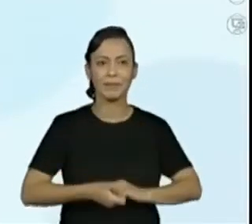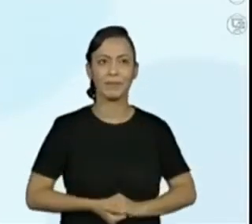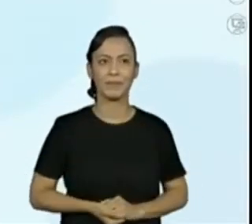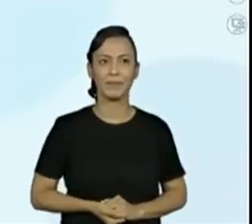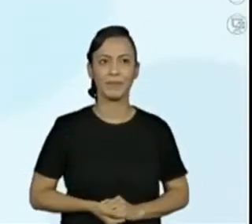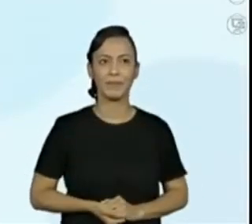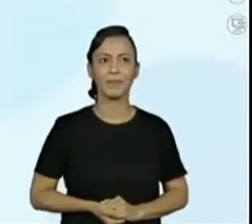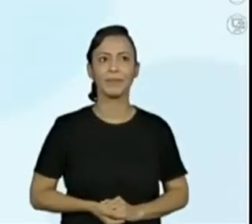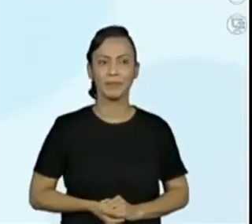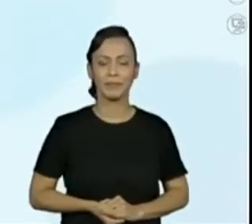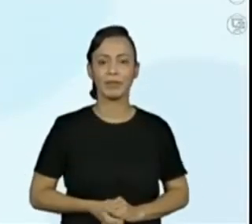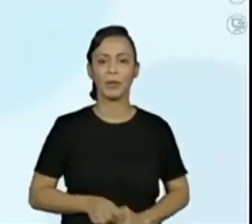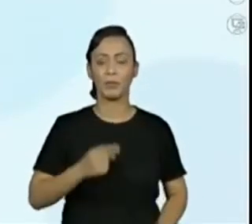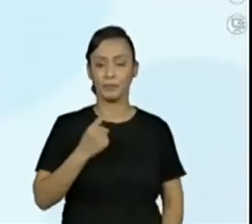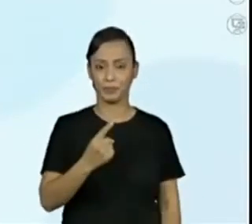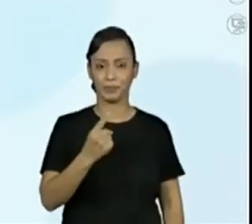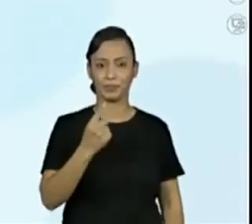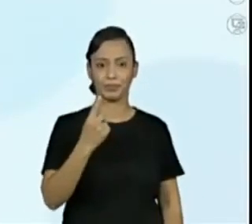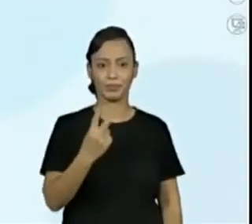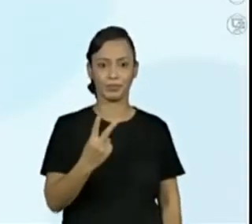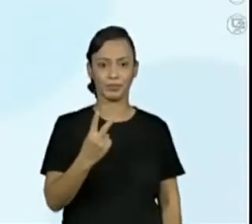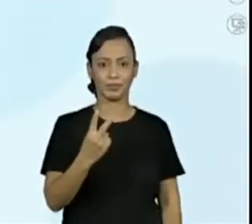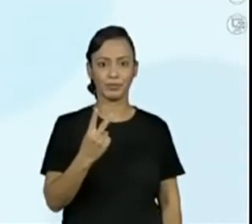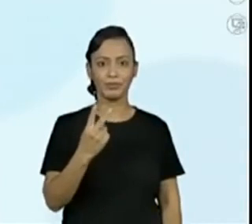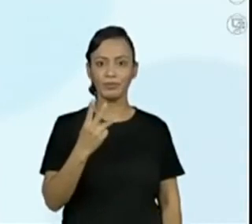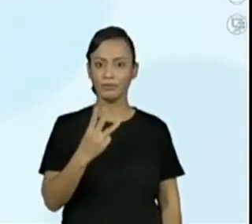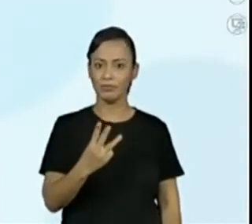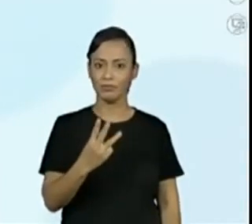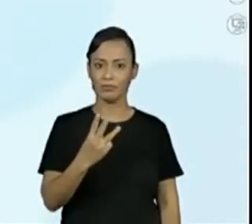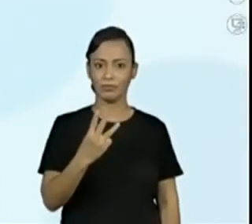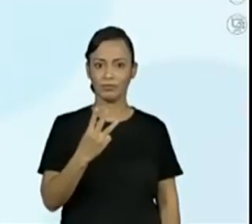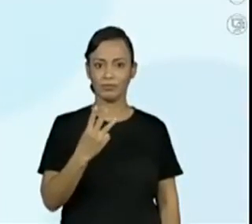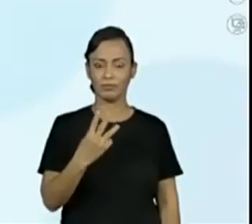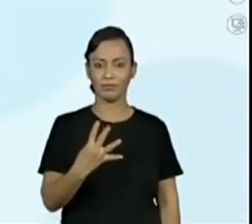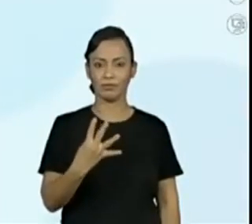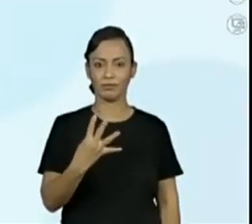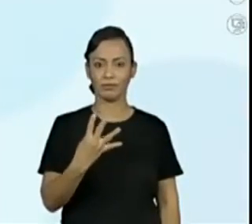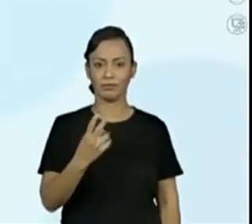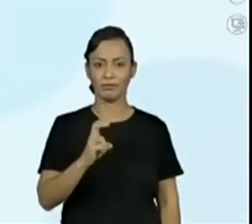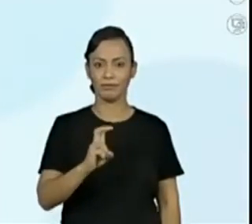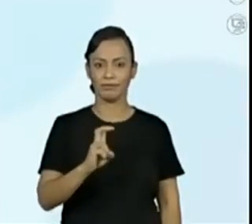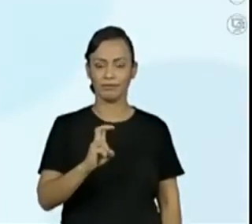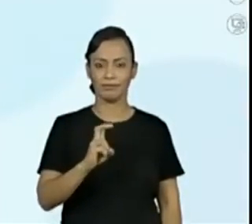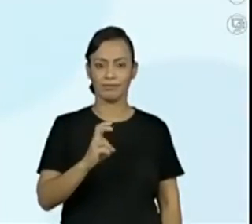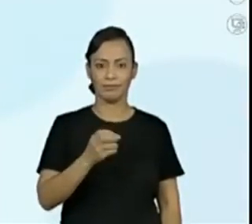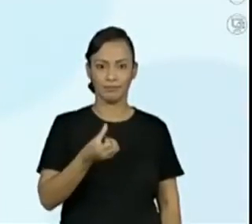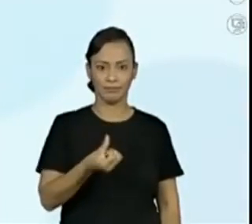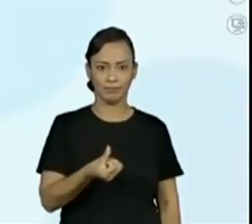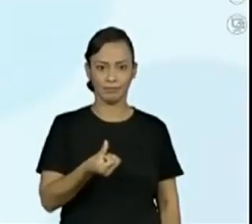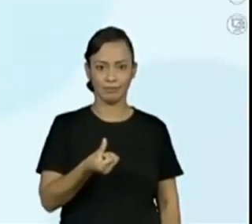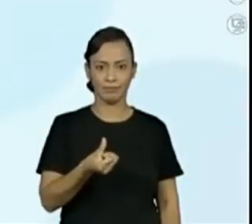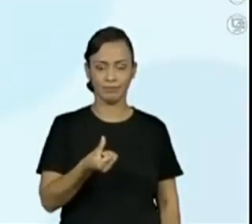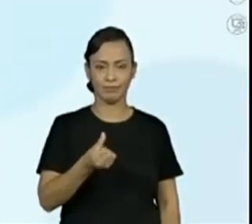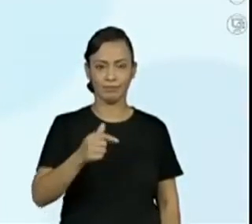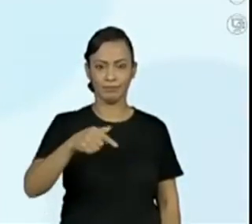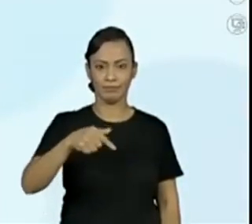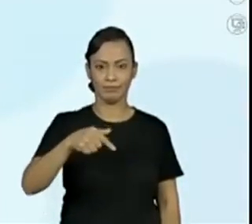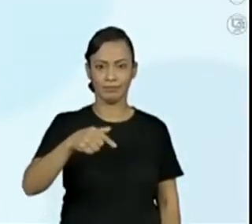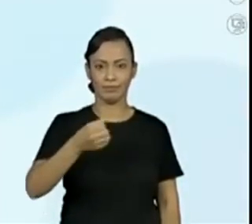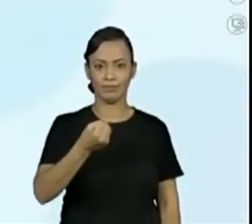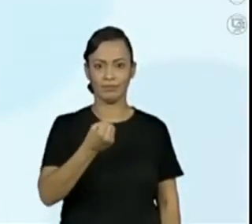precisa. Tá. Um, dois, três, quatro, cinco, seis,